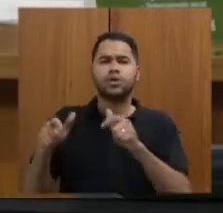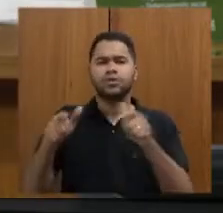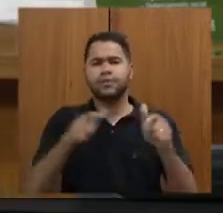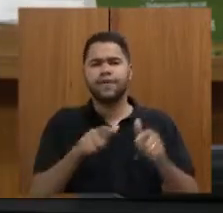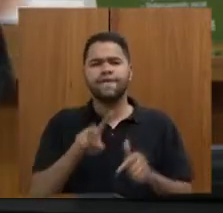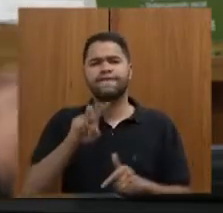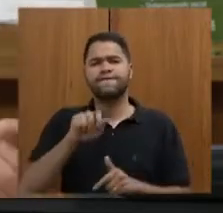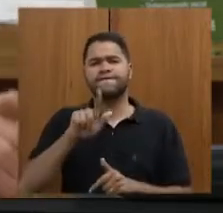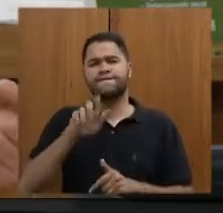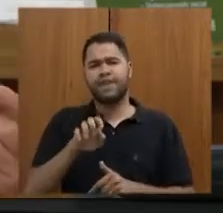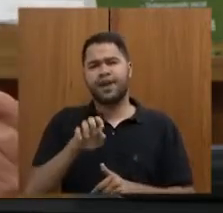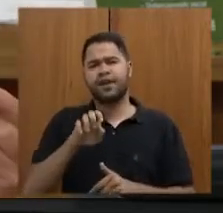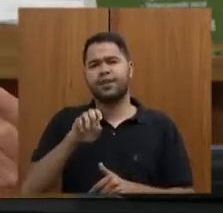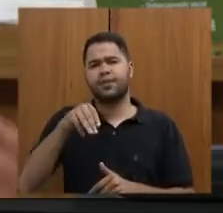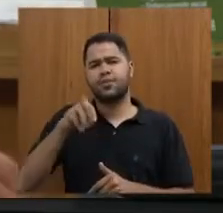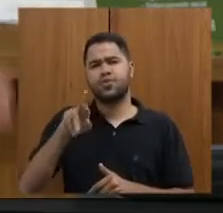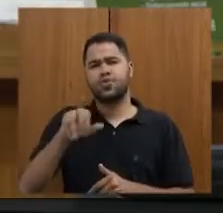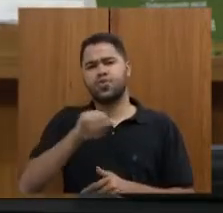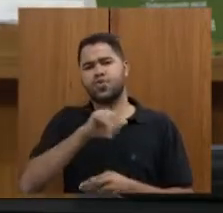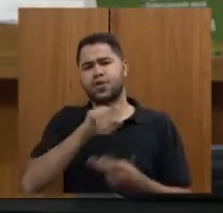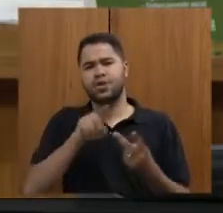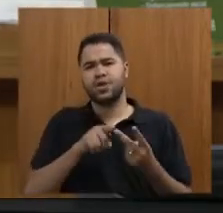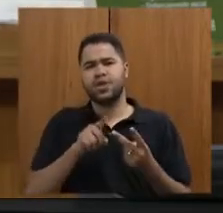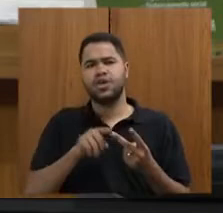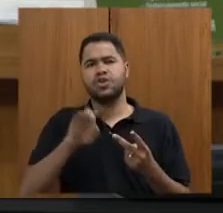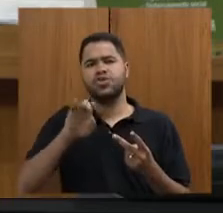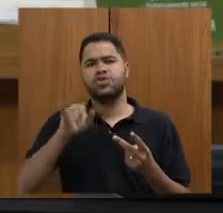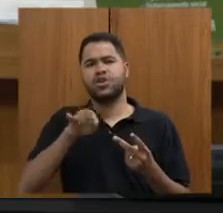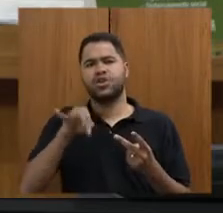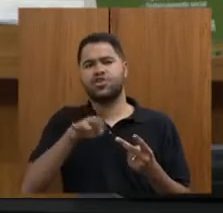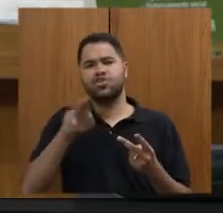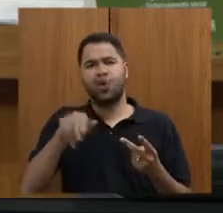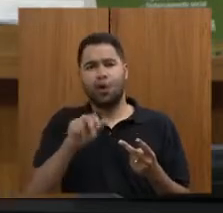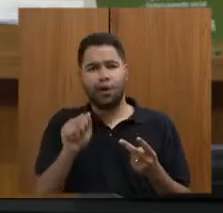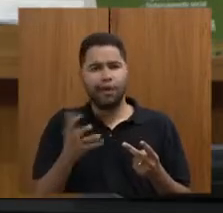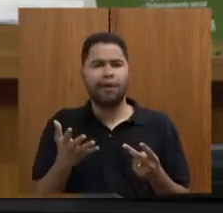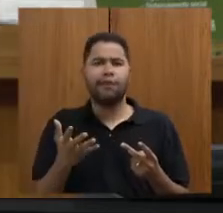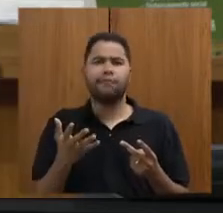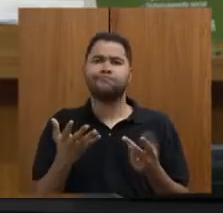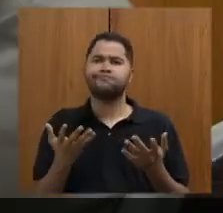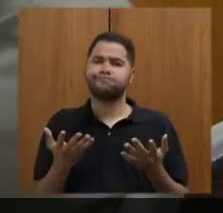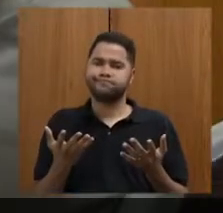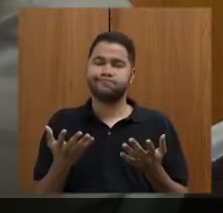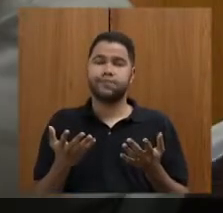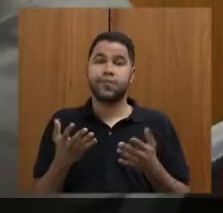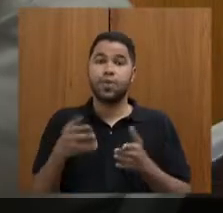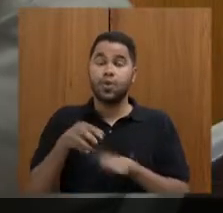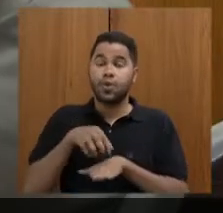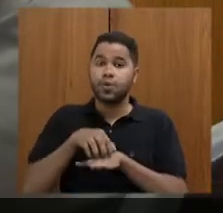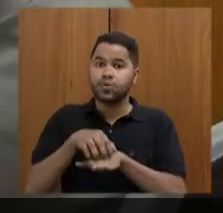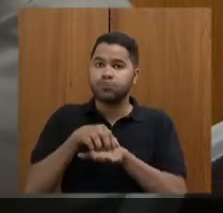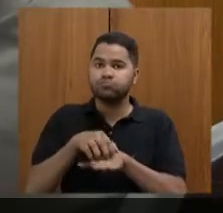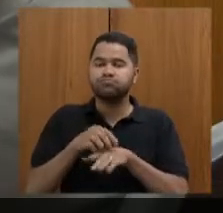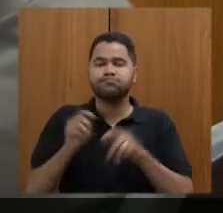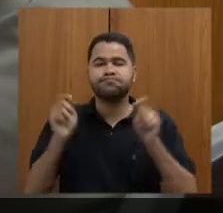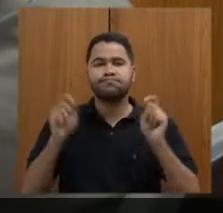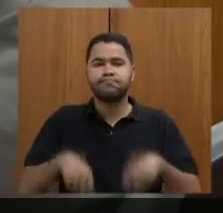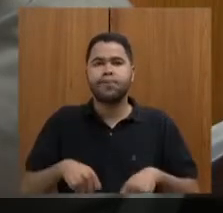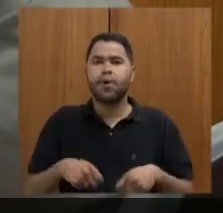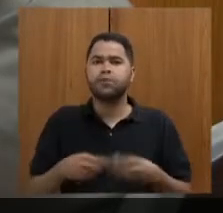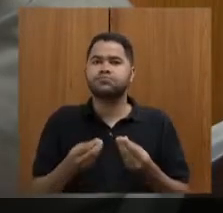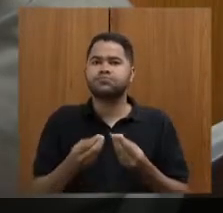do Mucuri, o Vale do Jequitinhonha, possui uma, eu acho que é do turismo que pode mais se